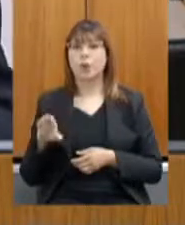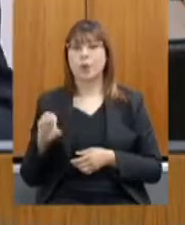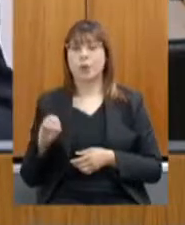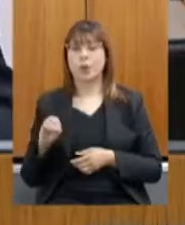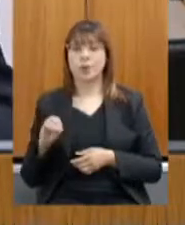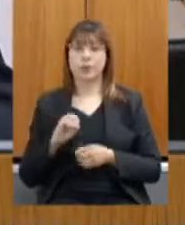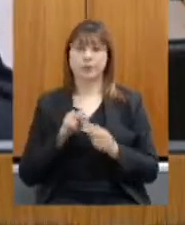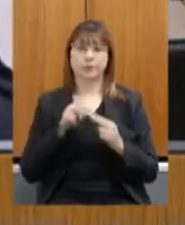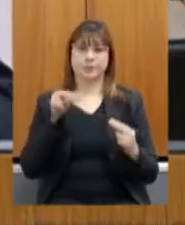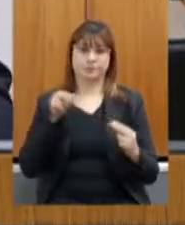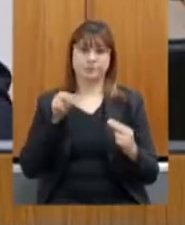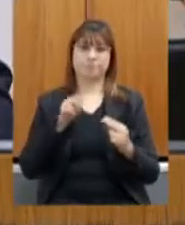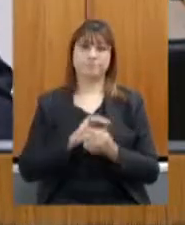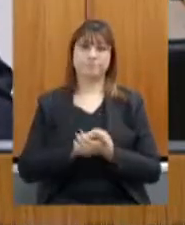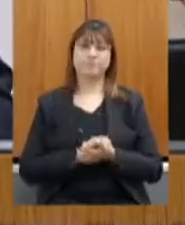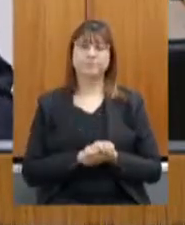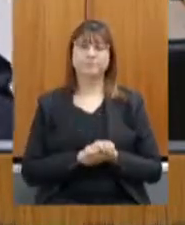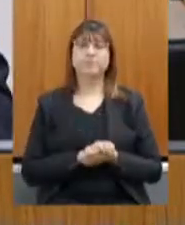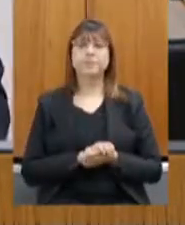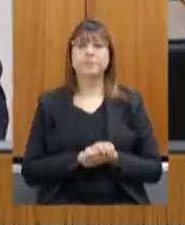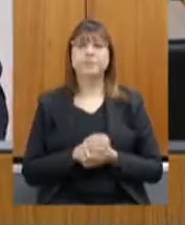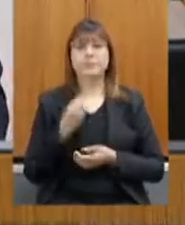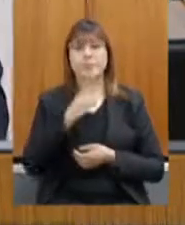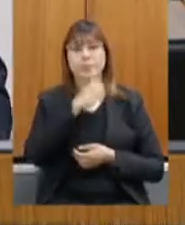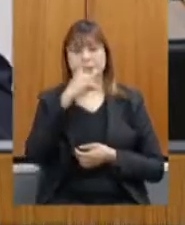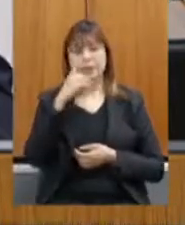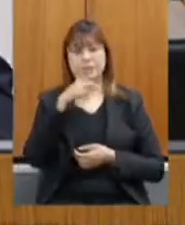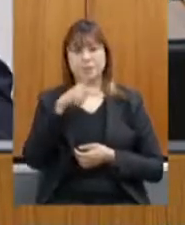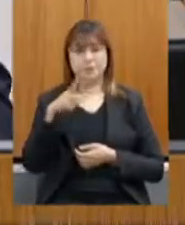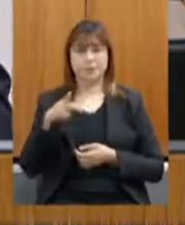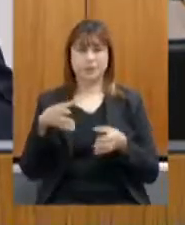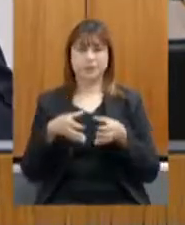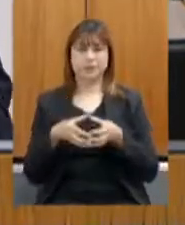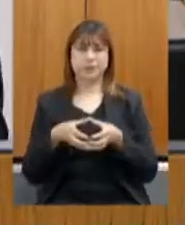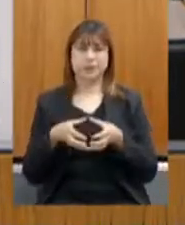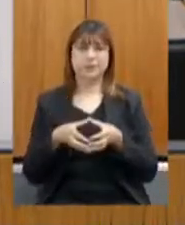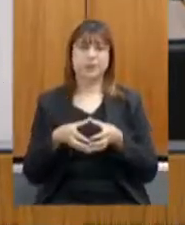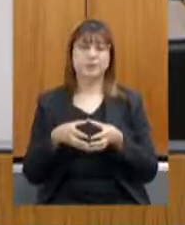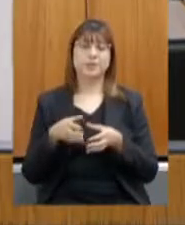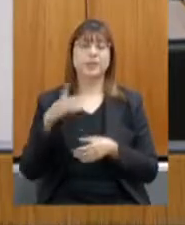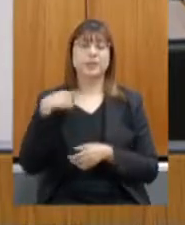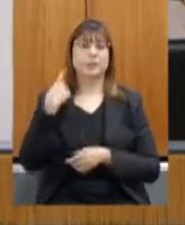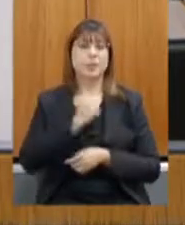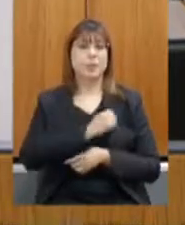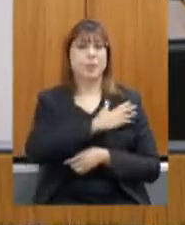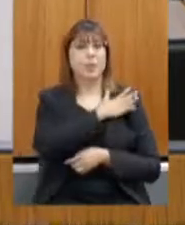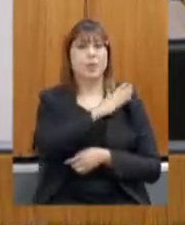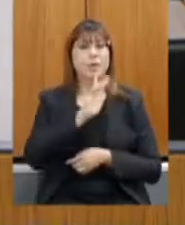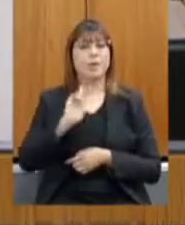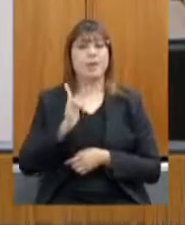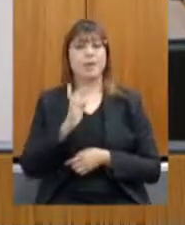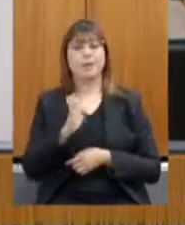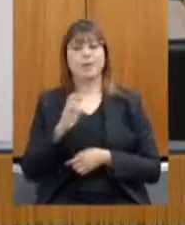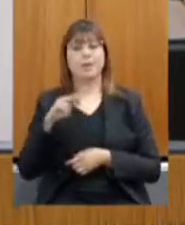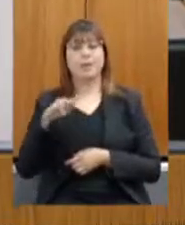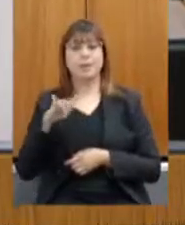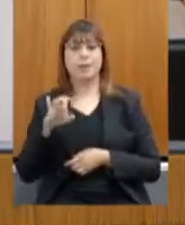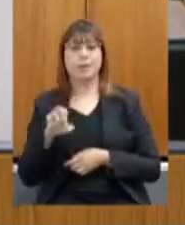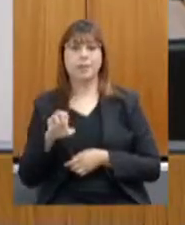Bom dia presidente dessa comissão deputado coronel Henrique quero também